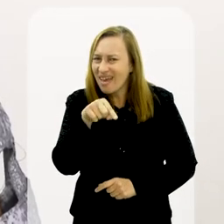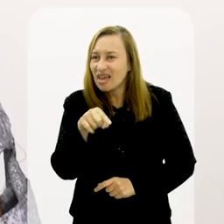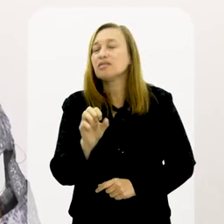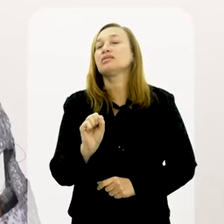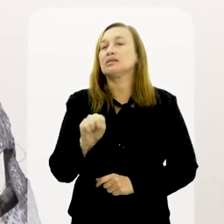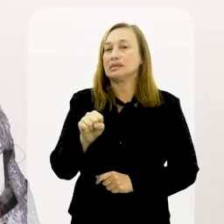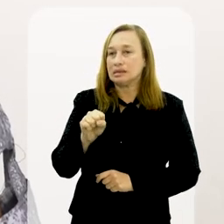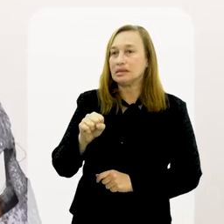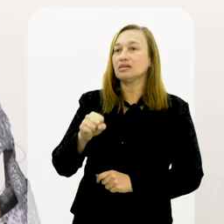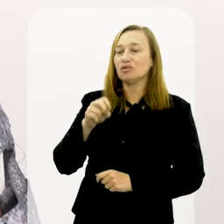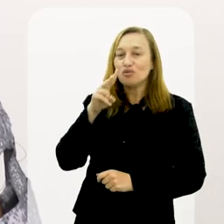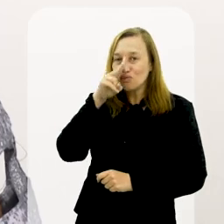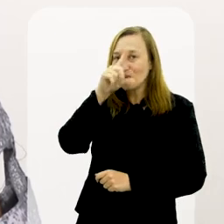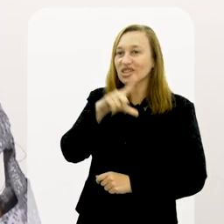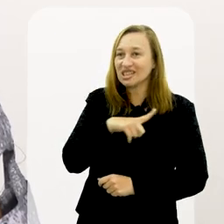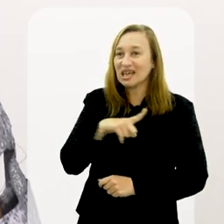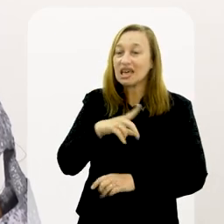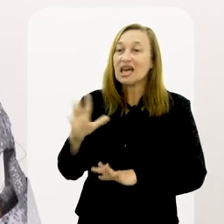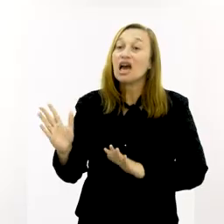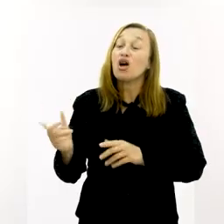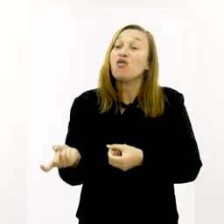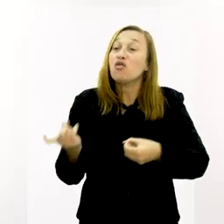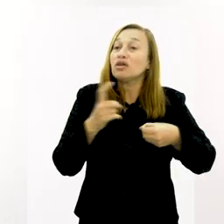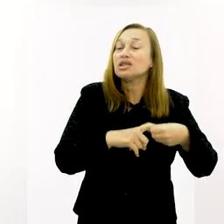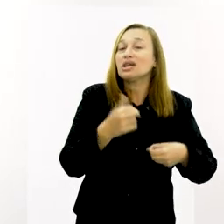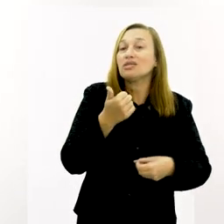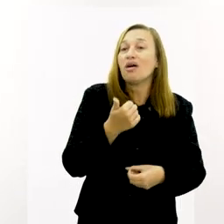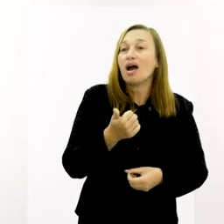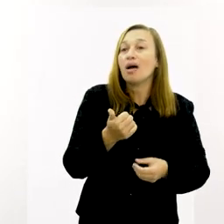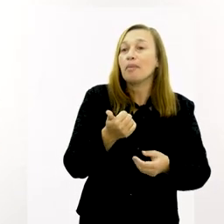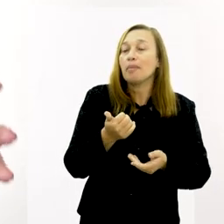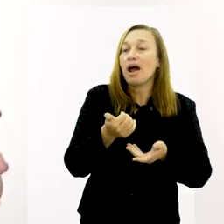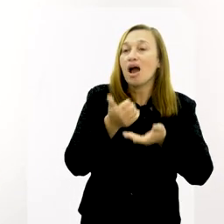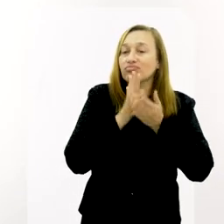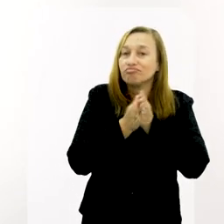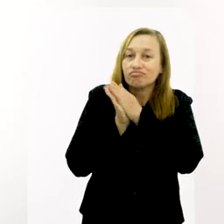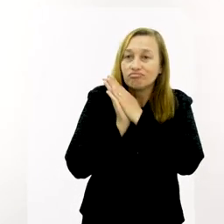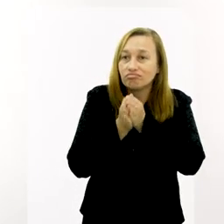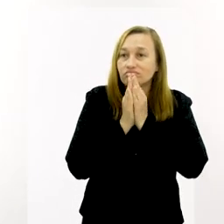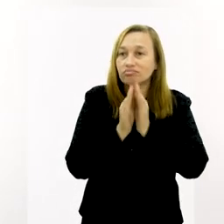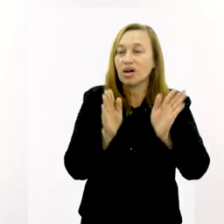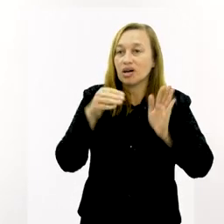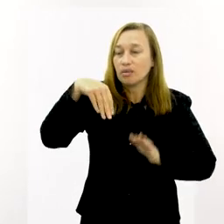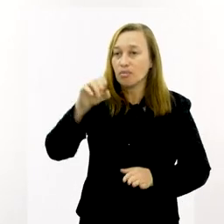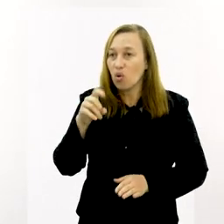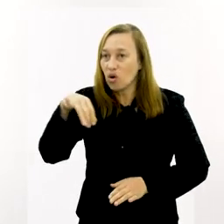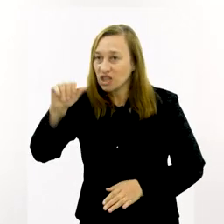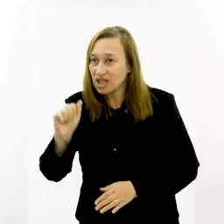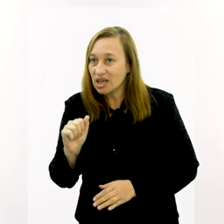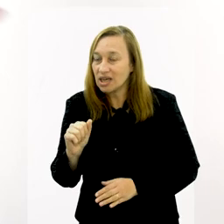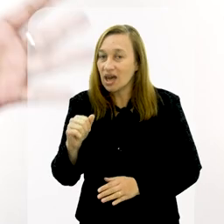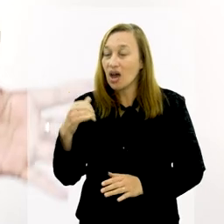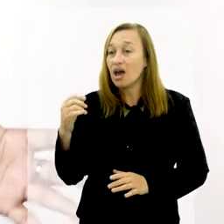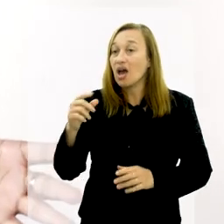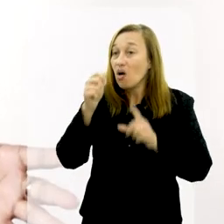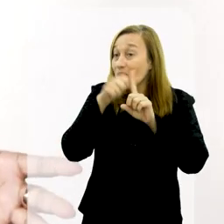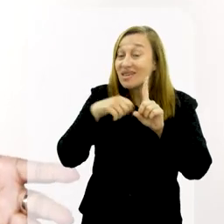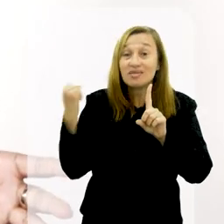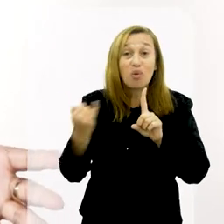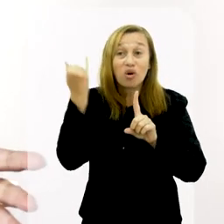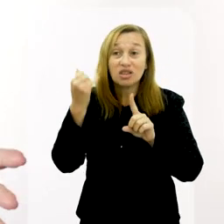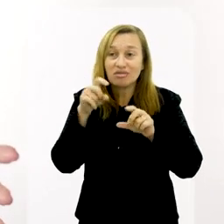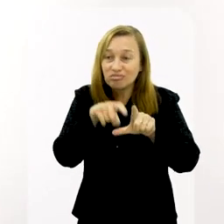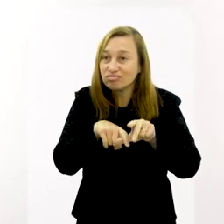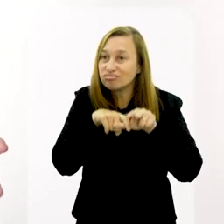poderosa, né? Muito poderosa. E aí, voltando para a mãe Mônica, esse mês é um mês muito